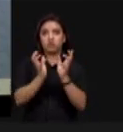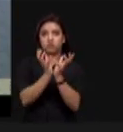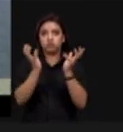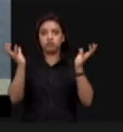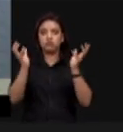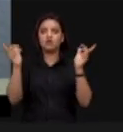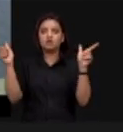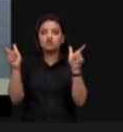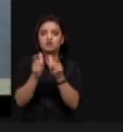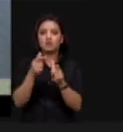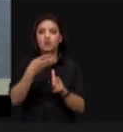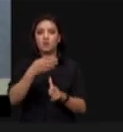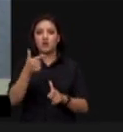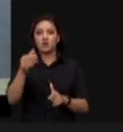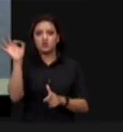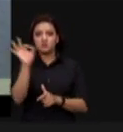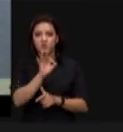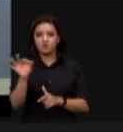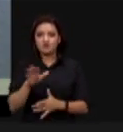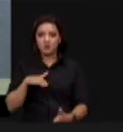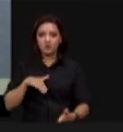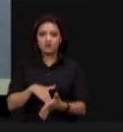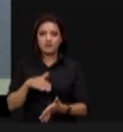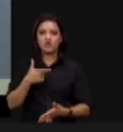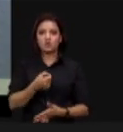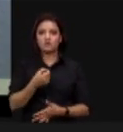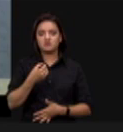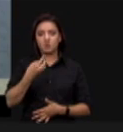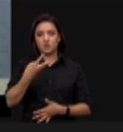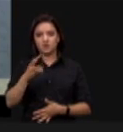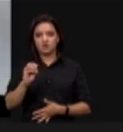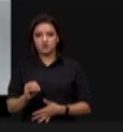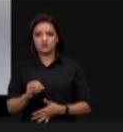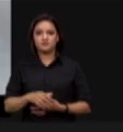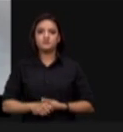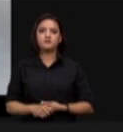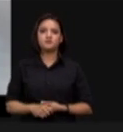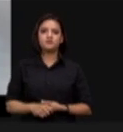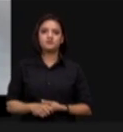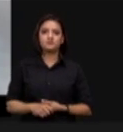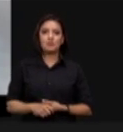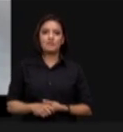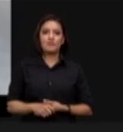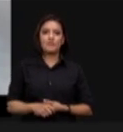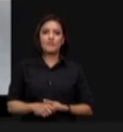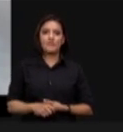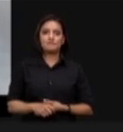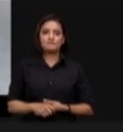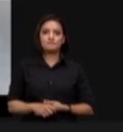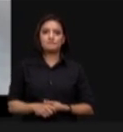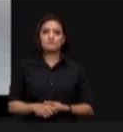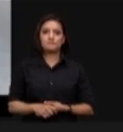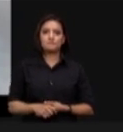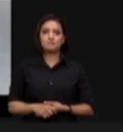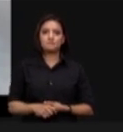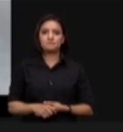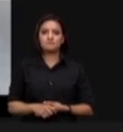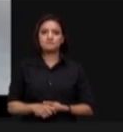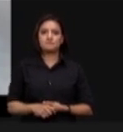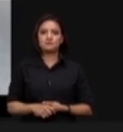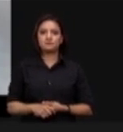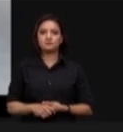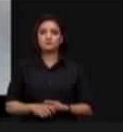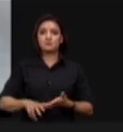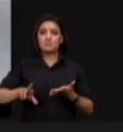até 2030, com base nas emissões do ano 2005. Próximo slide, por favor, mostrará que não é só na produção de